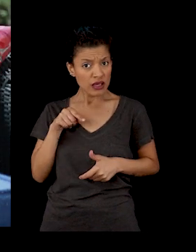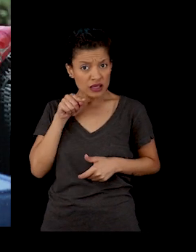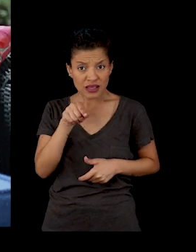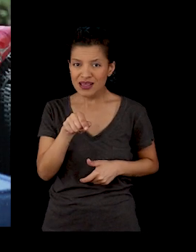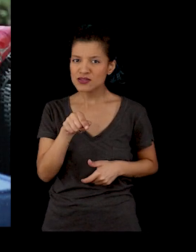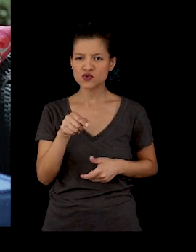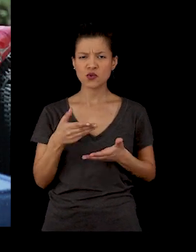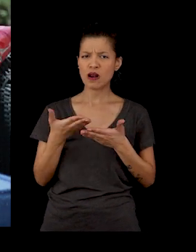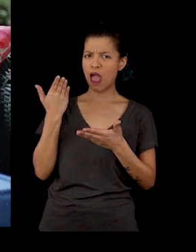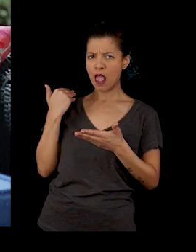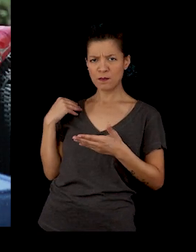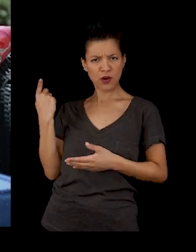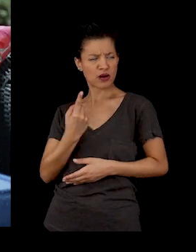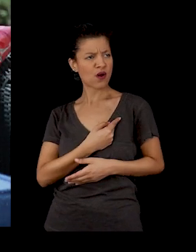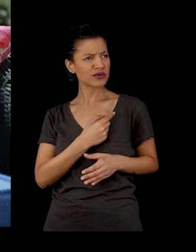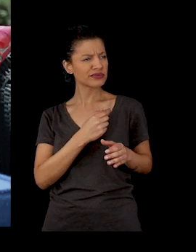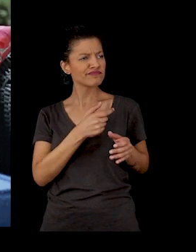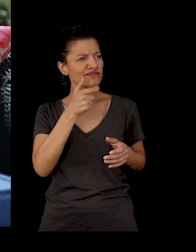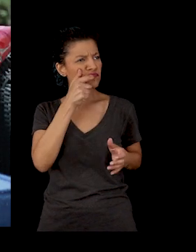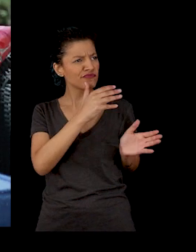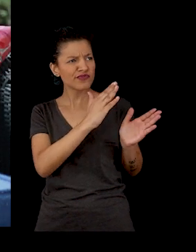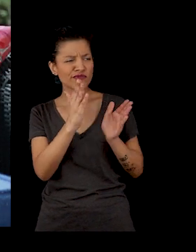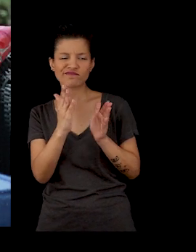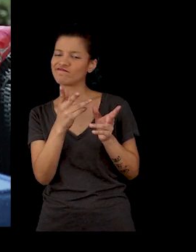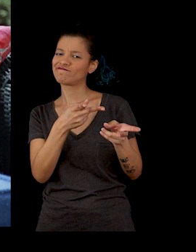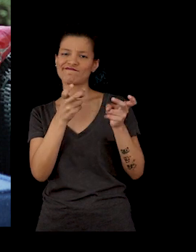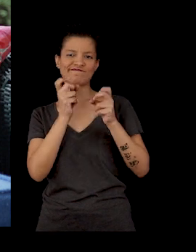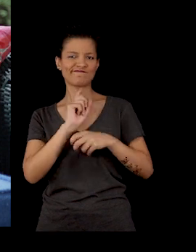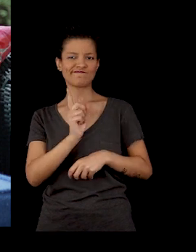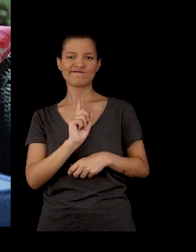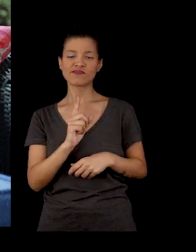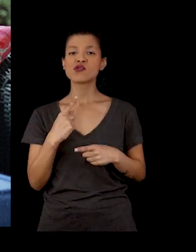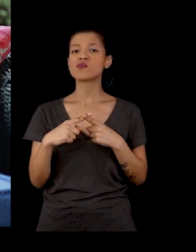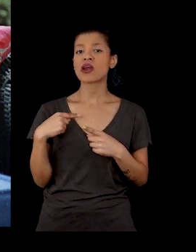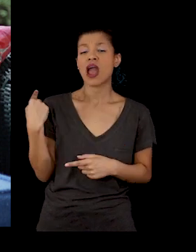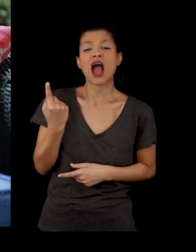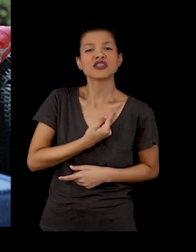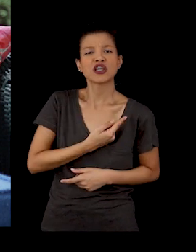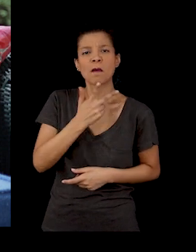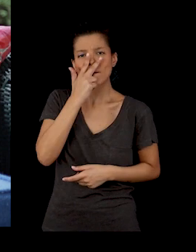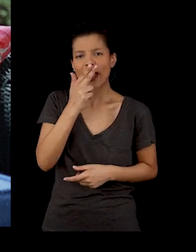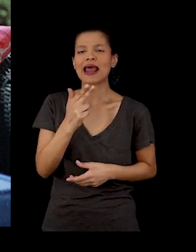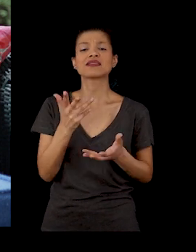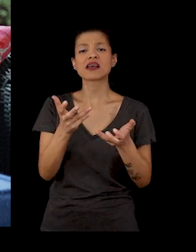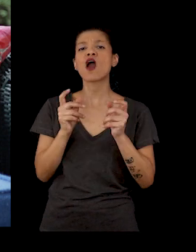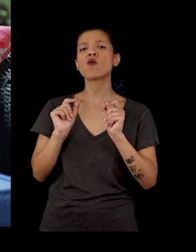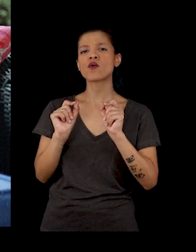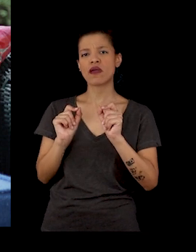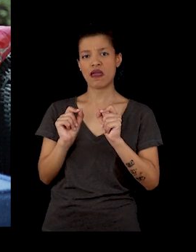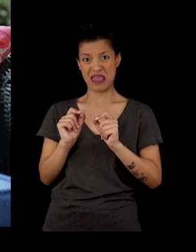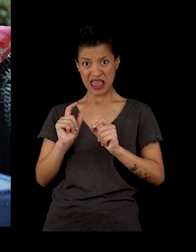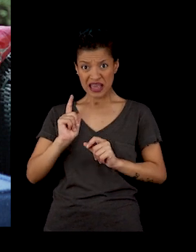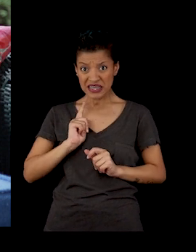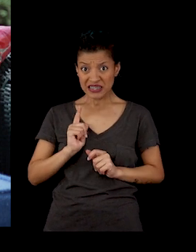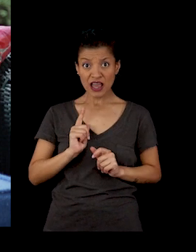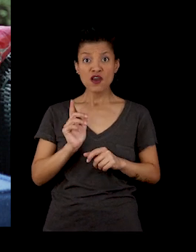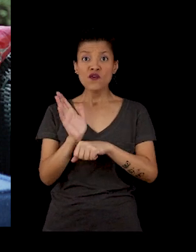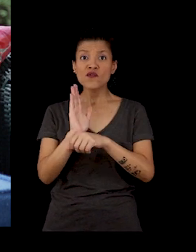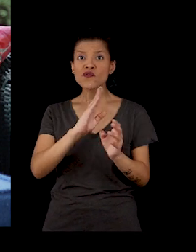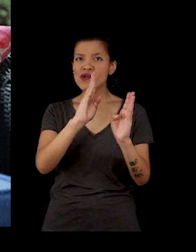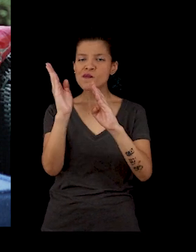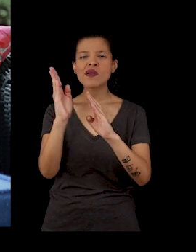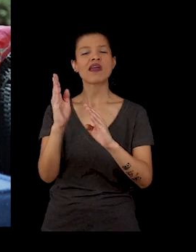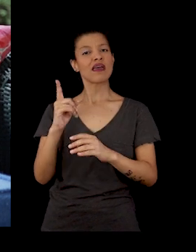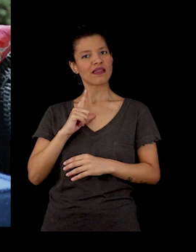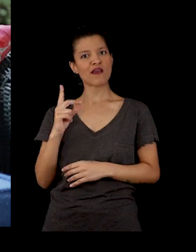isso aí a gente não percebeu. Porque a gente partiu para desautorizar o valor